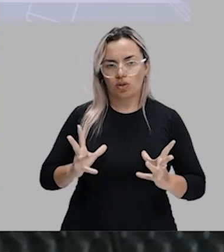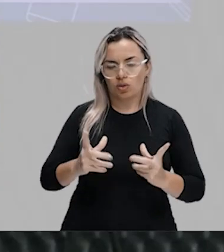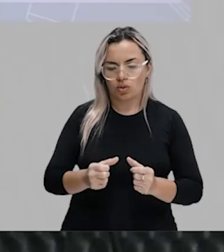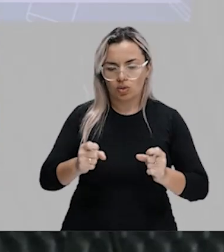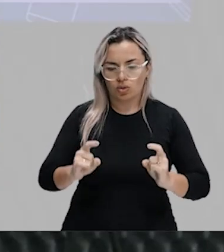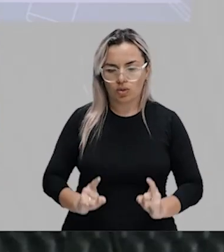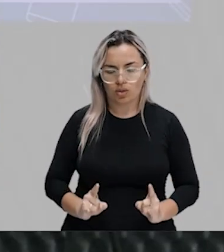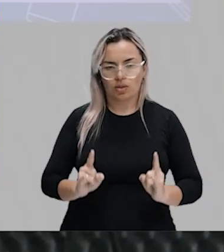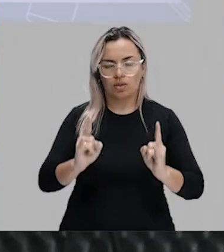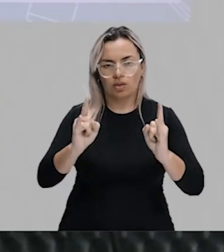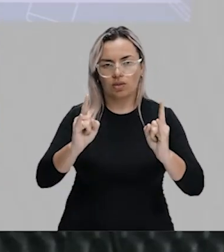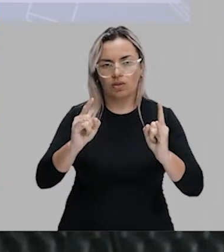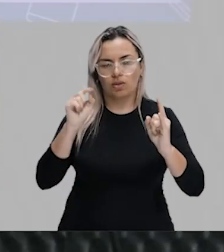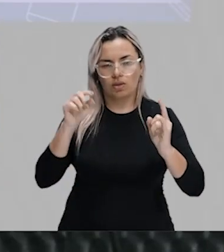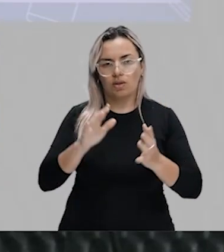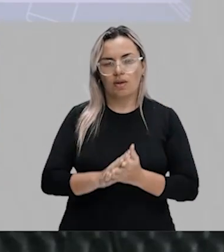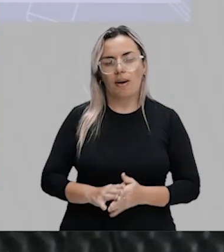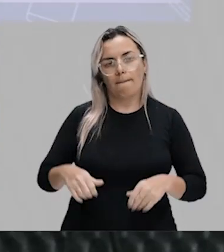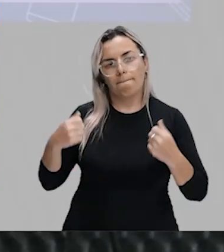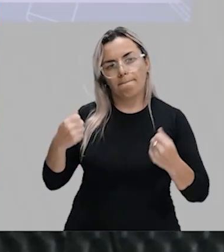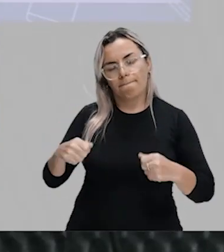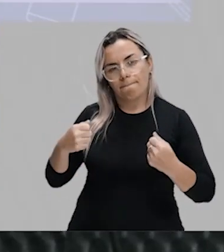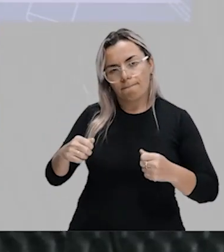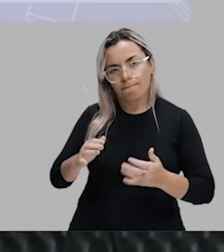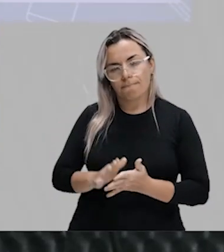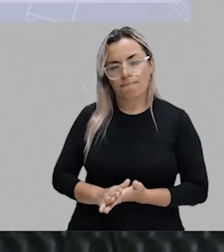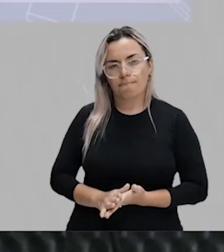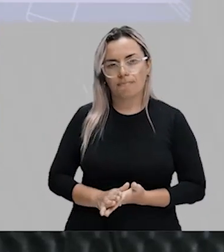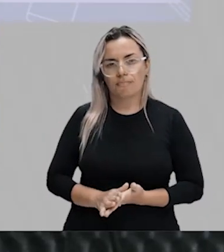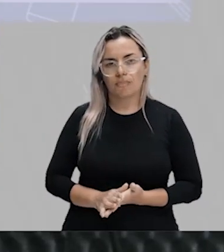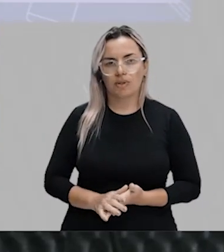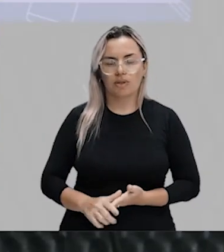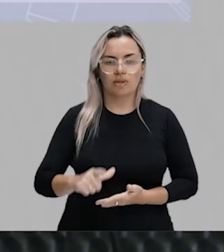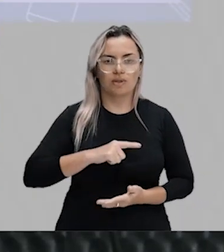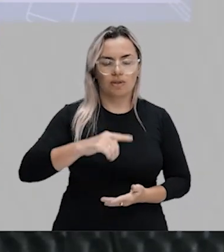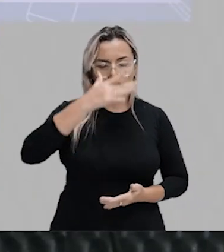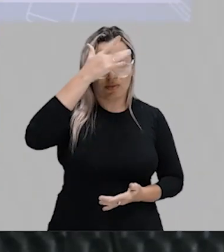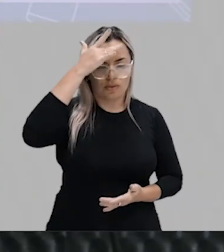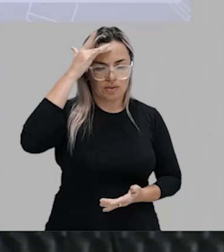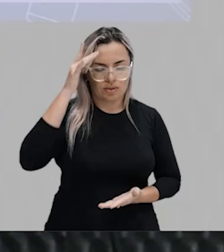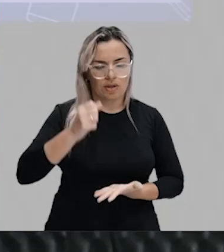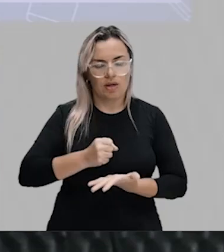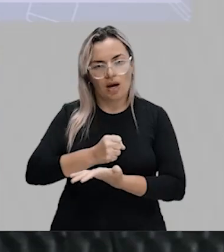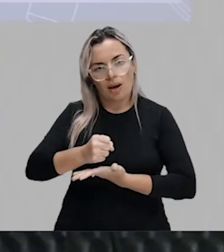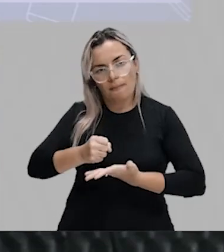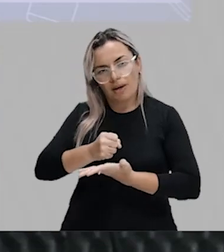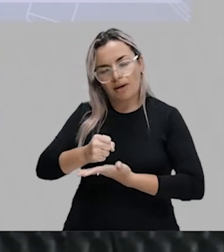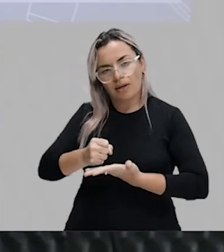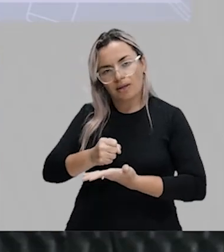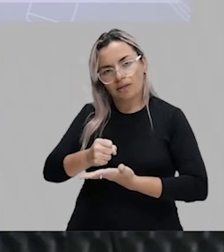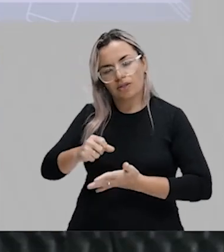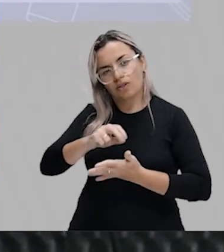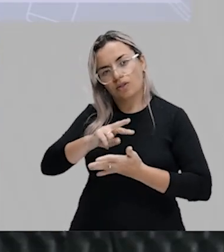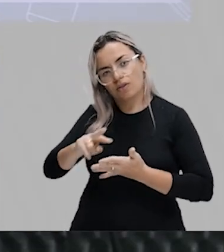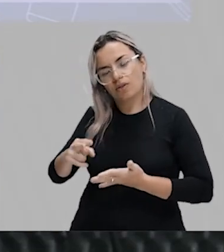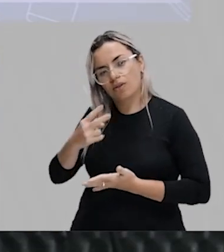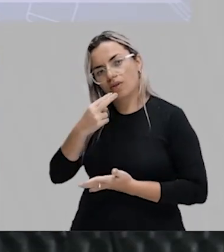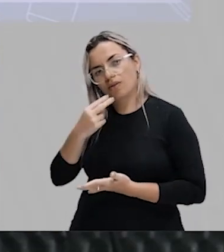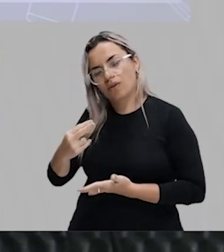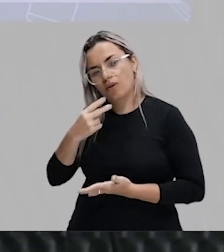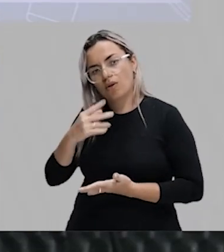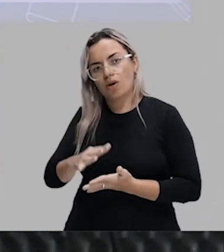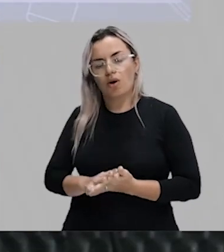cidade. Precisa ter pessoas. Que tenham noção de outros idiomas. Não só do português. Porque vai receber